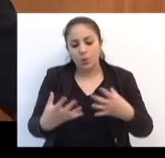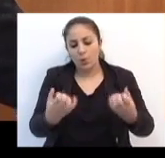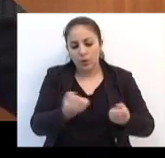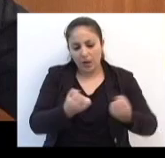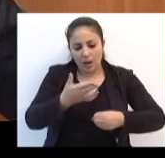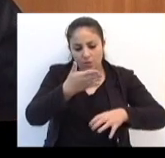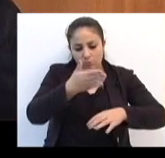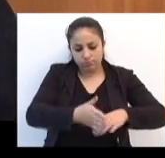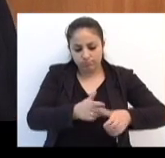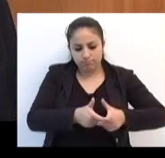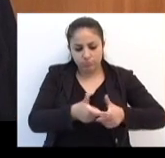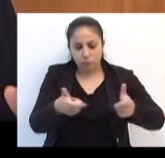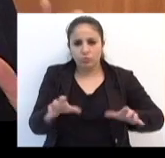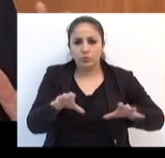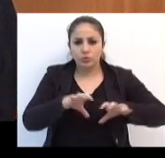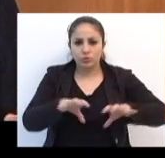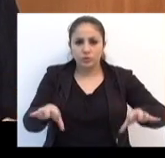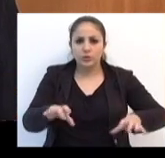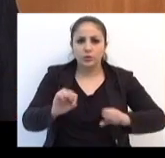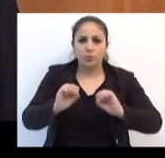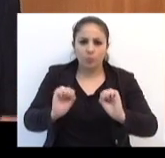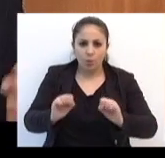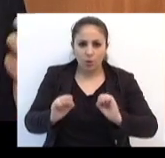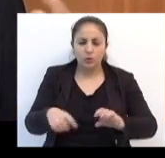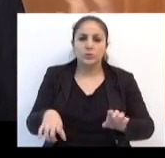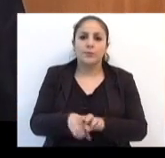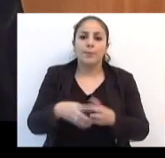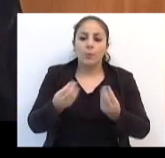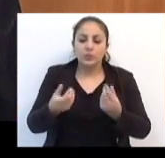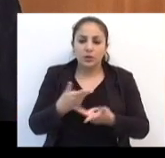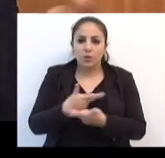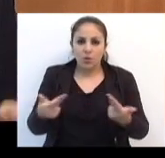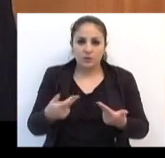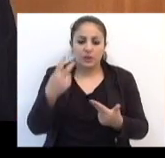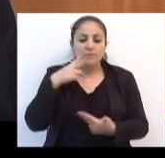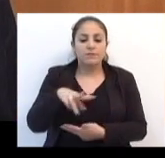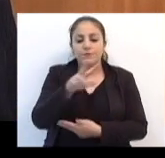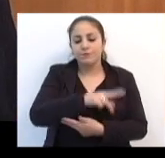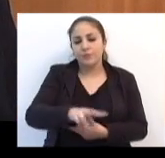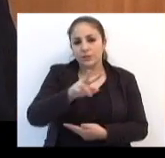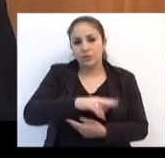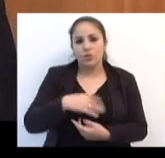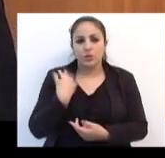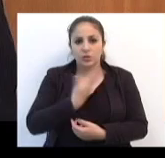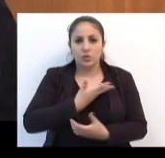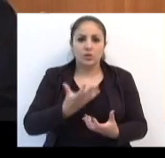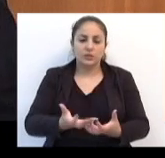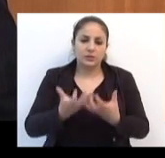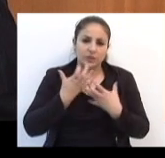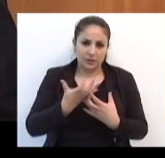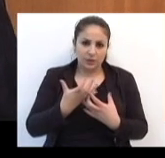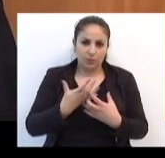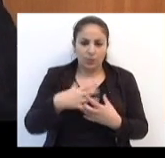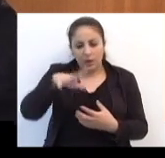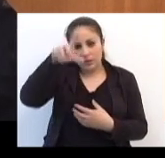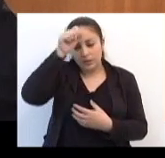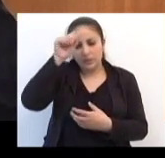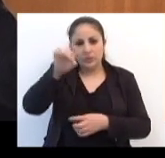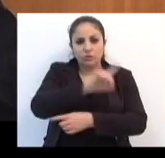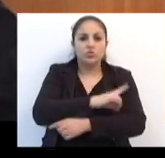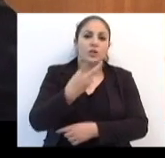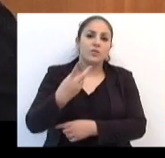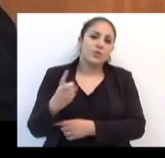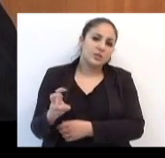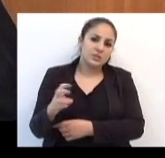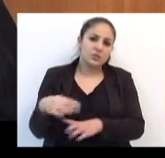cortado um moto, vai ser uma coisa de muito impacto visual. E isso que nós queremos, de fato, para marcar isso. Então, no dia